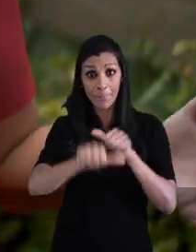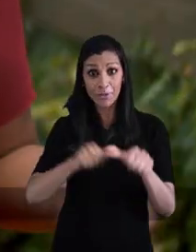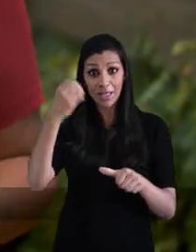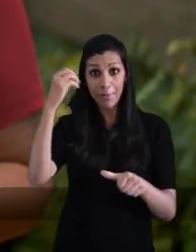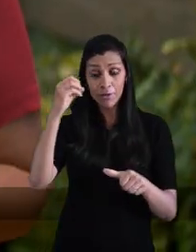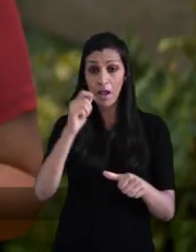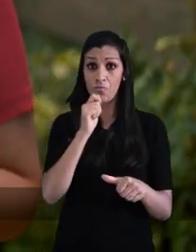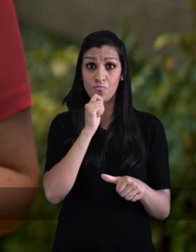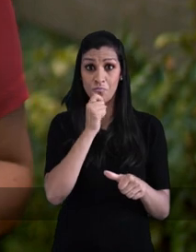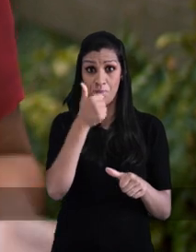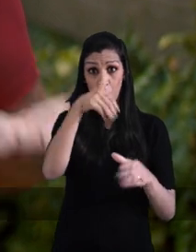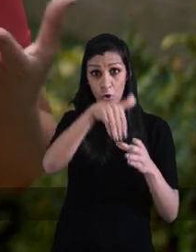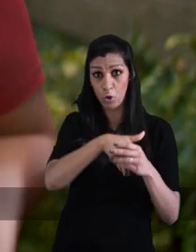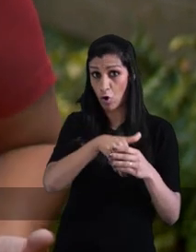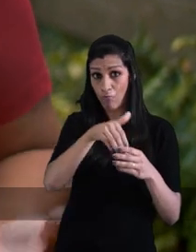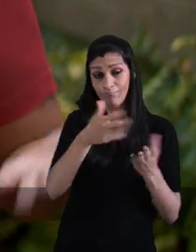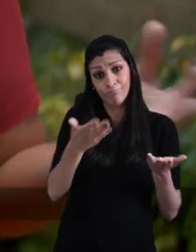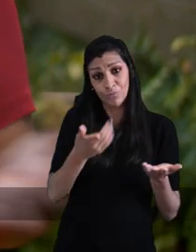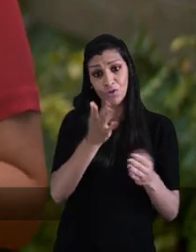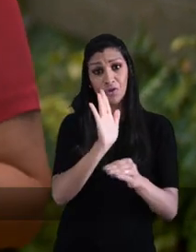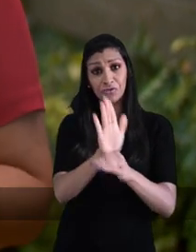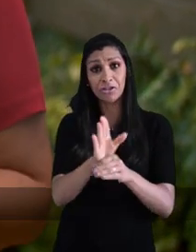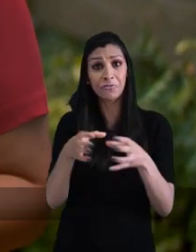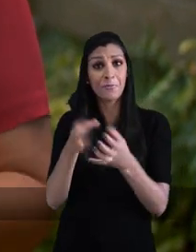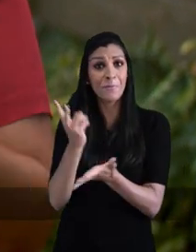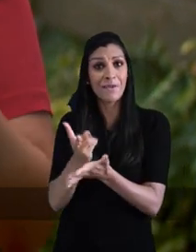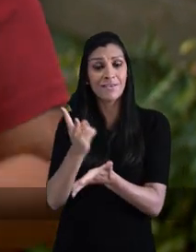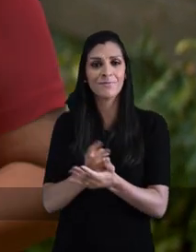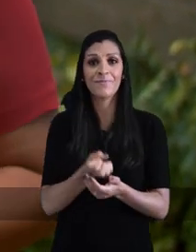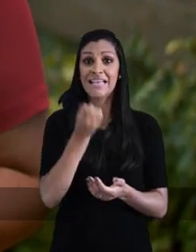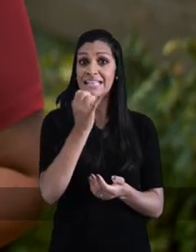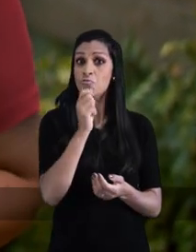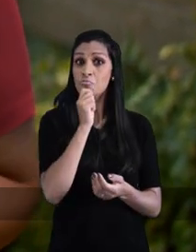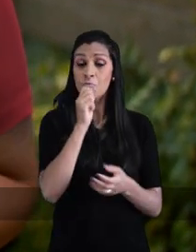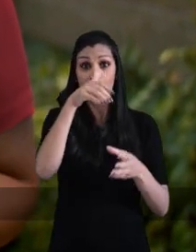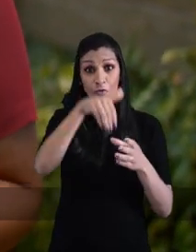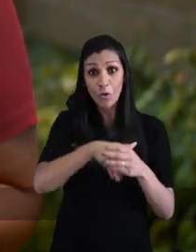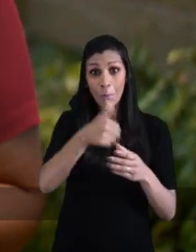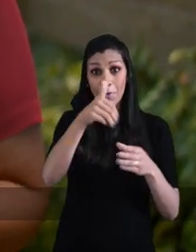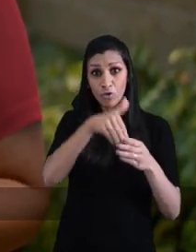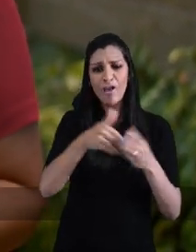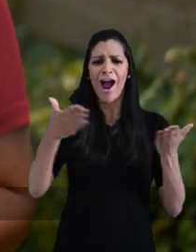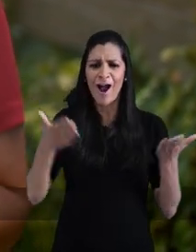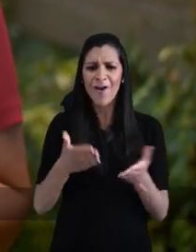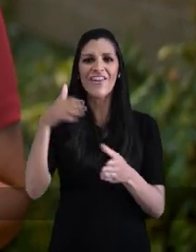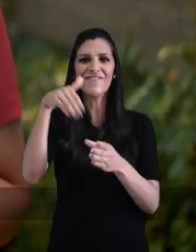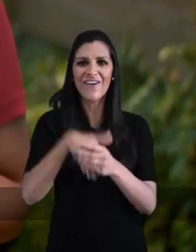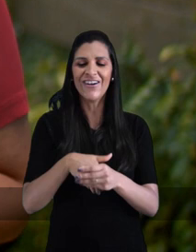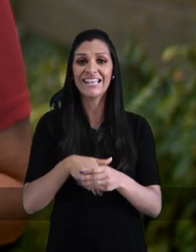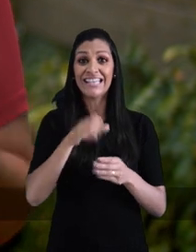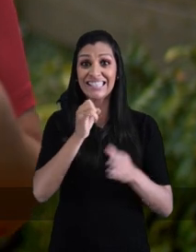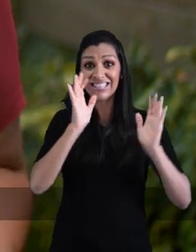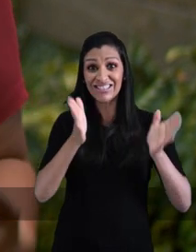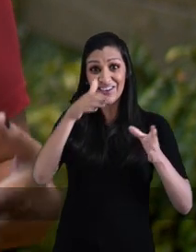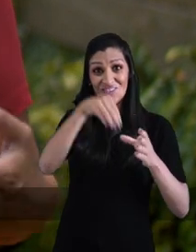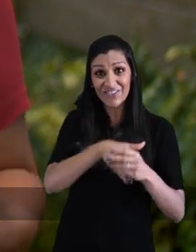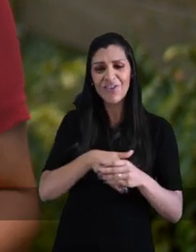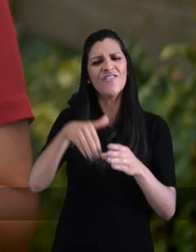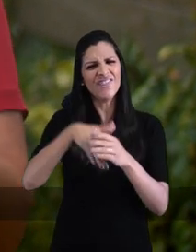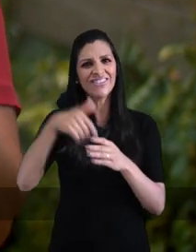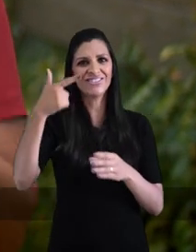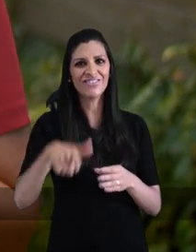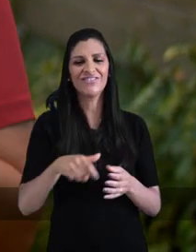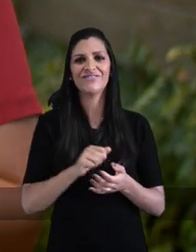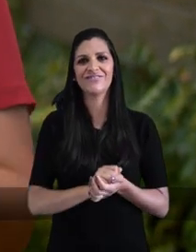Faça a diferença nesse domingo e vamos juntos por uma Porto Alegre mais justa e mais humana. Está nas tuas mãos. Vota na